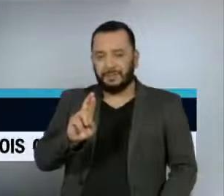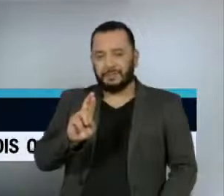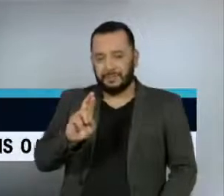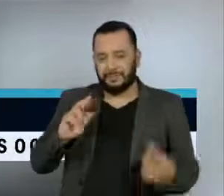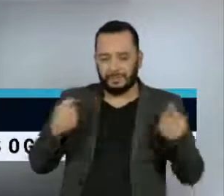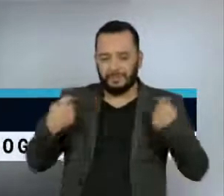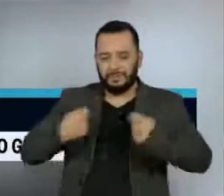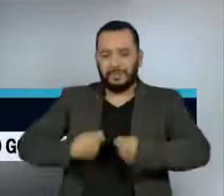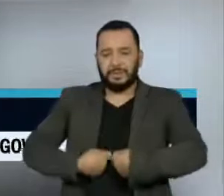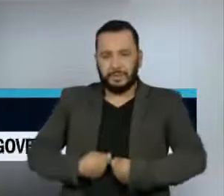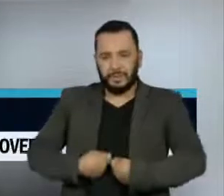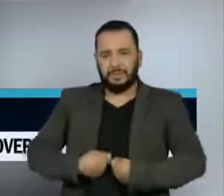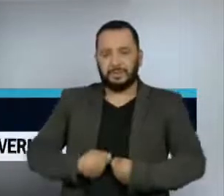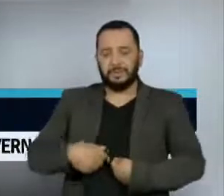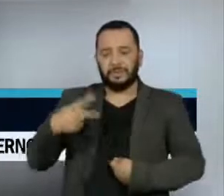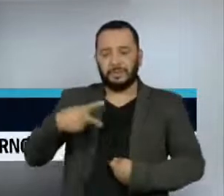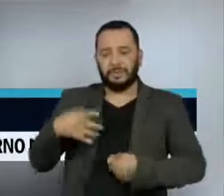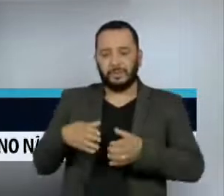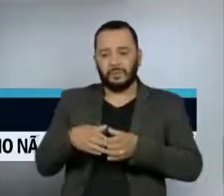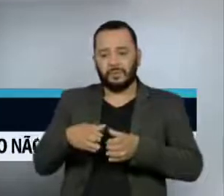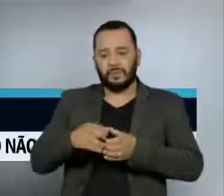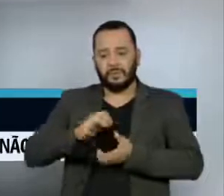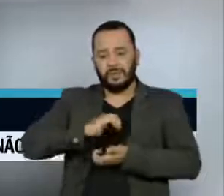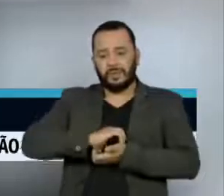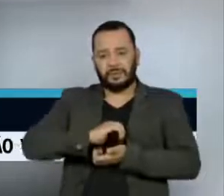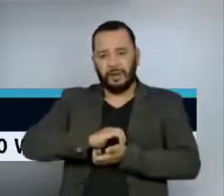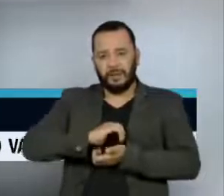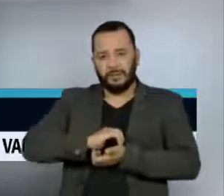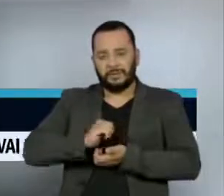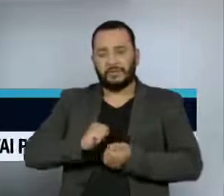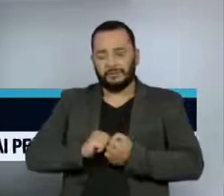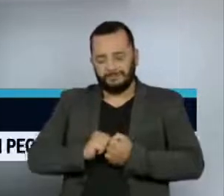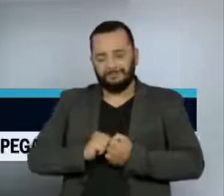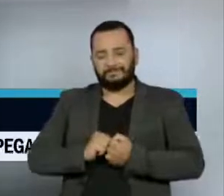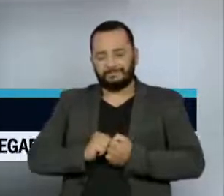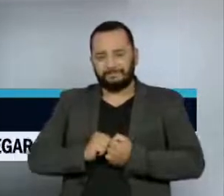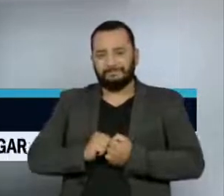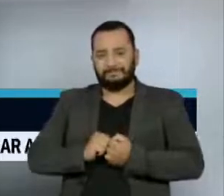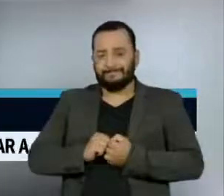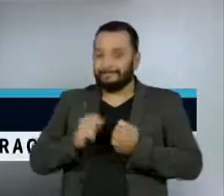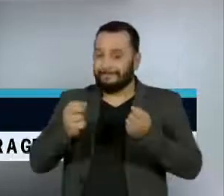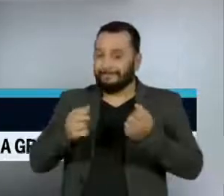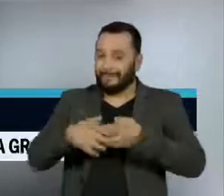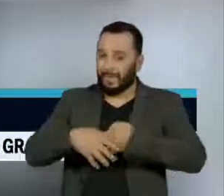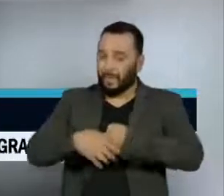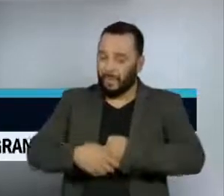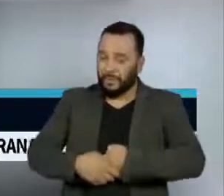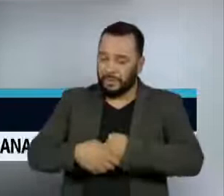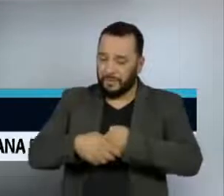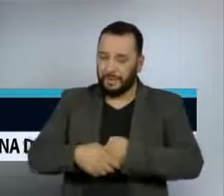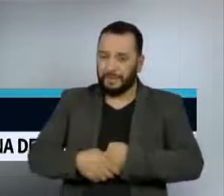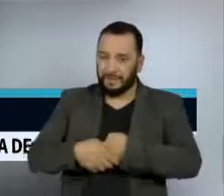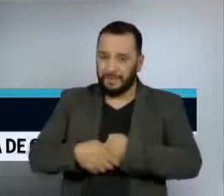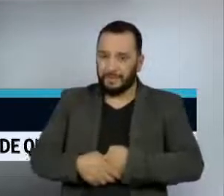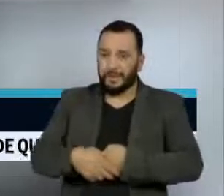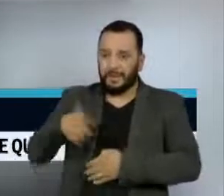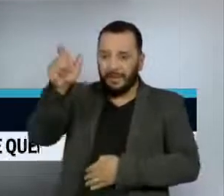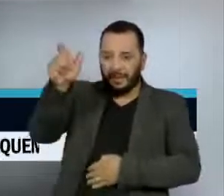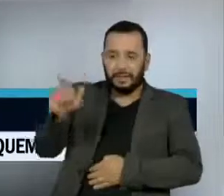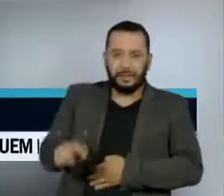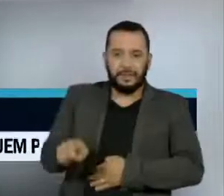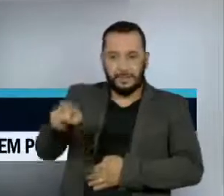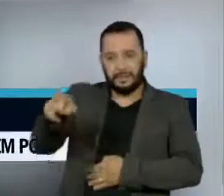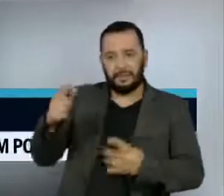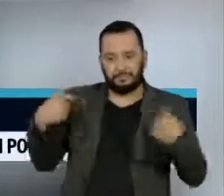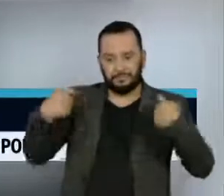dessa segunda turma deste Supremo Tribunal Federal para cumprimentar o iminente decano, ministro